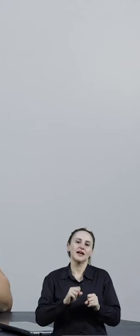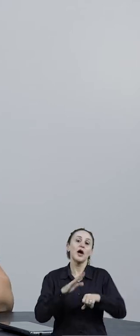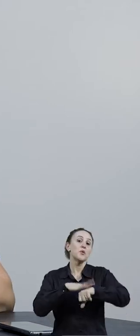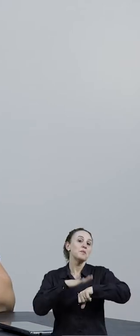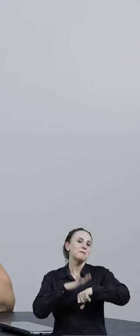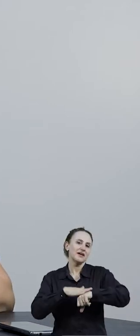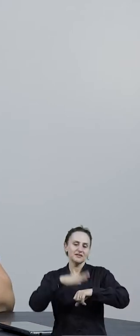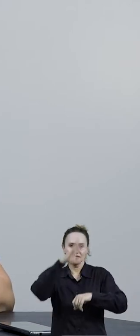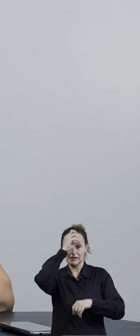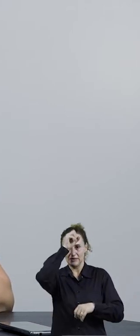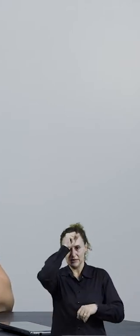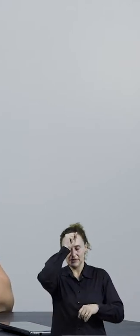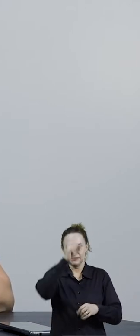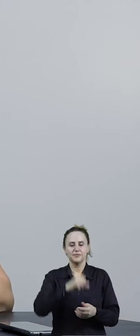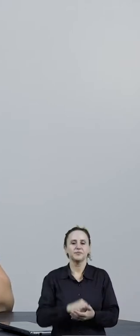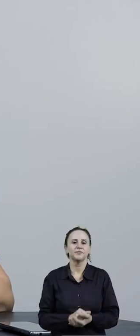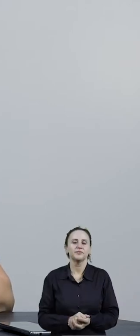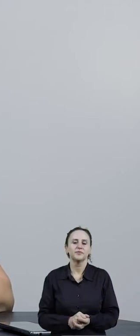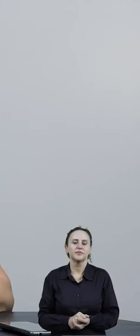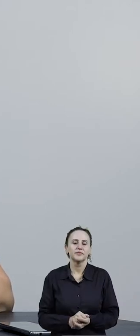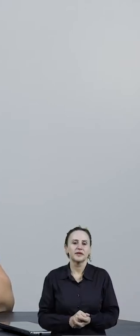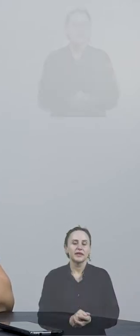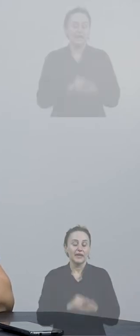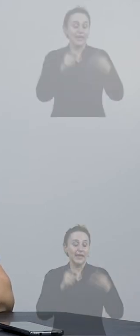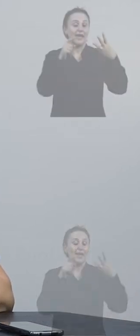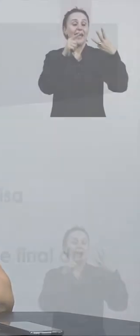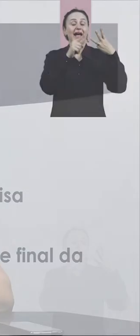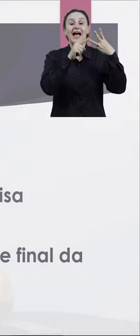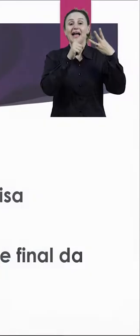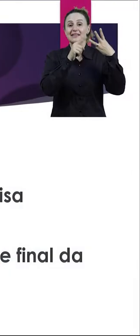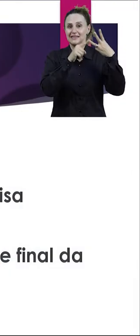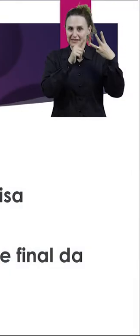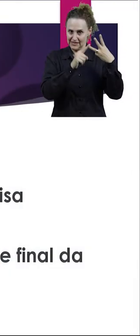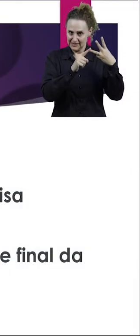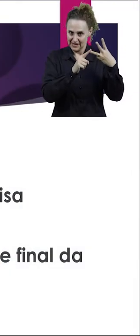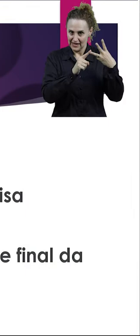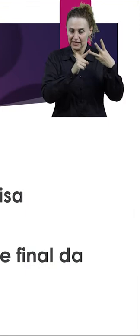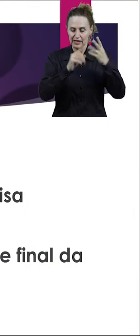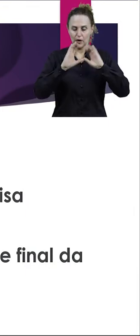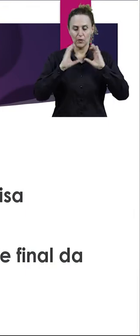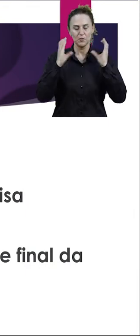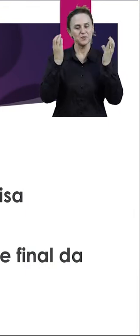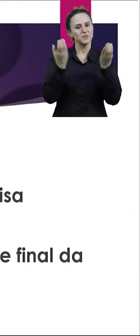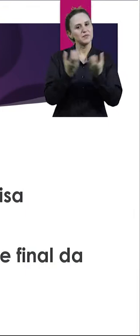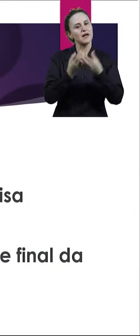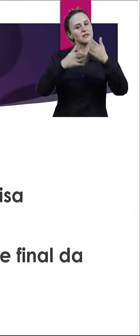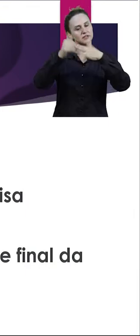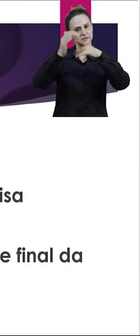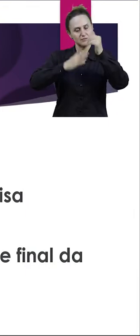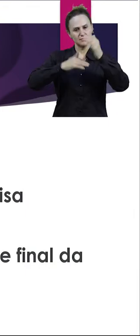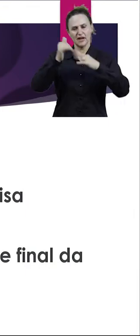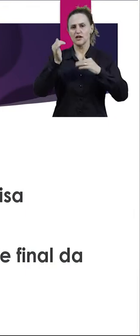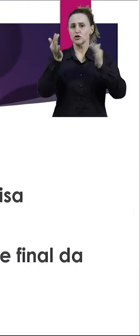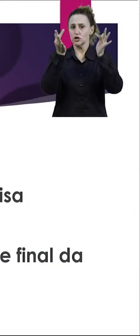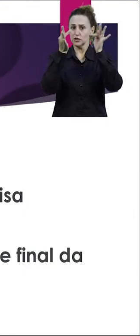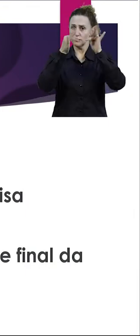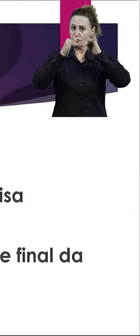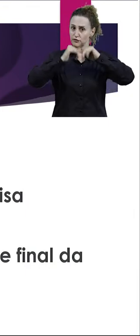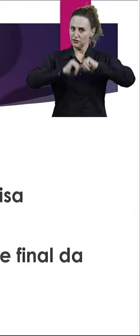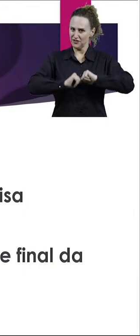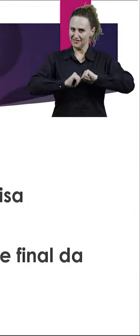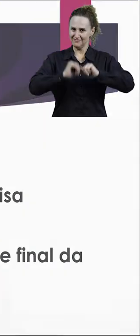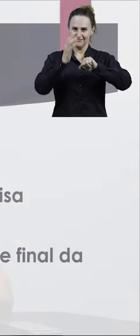momento de aprendizagem. Há aqui a terceira, a comunidade de prática, que é a atividade final da disciplina, então,